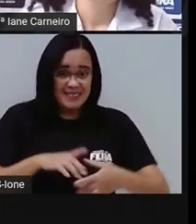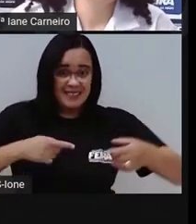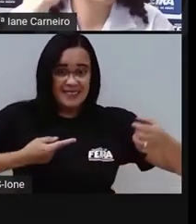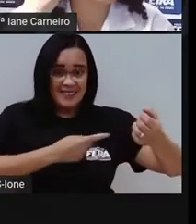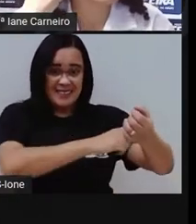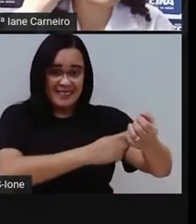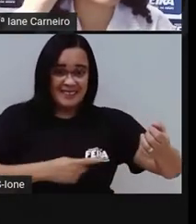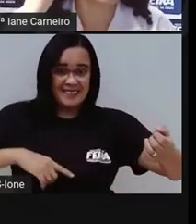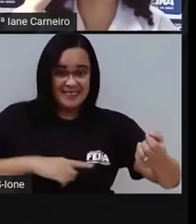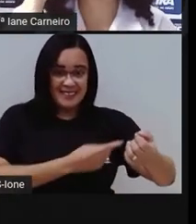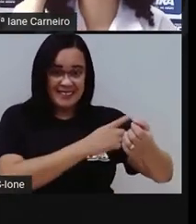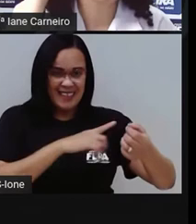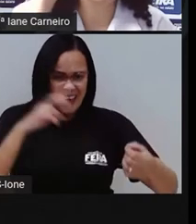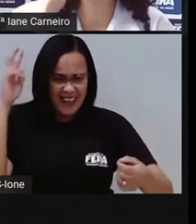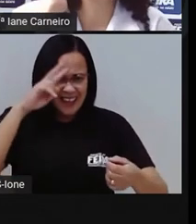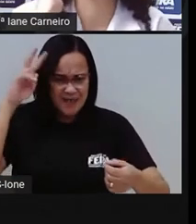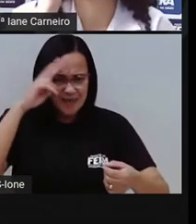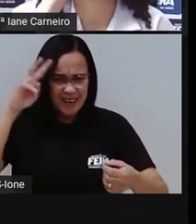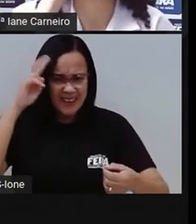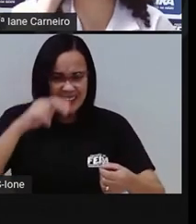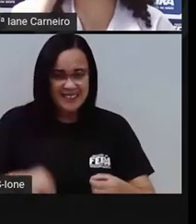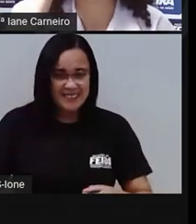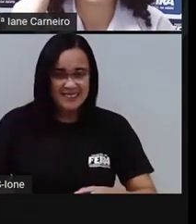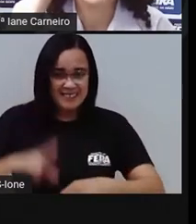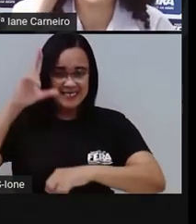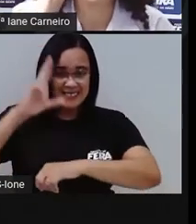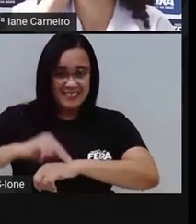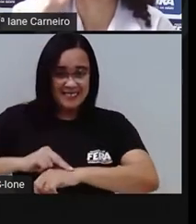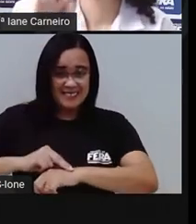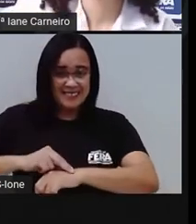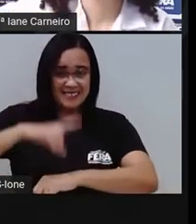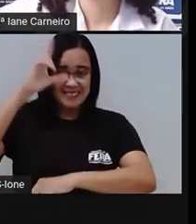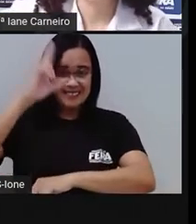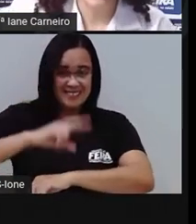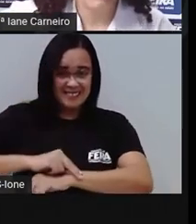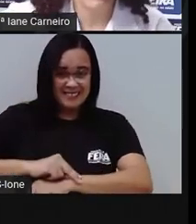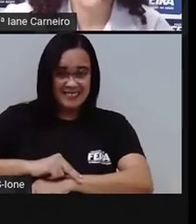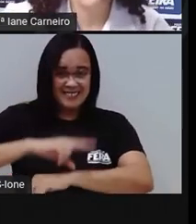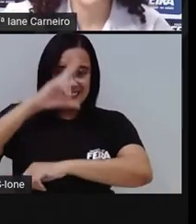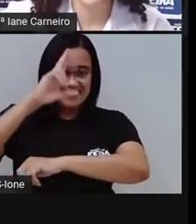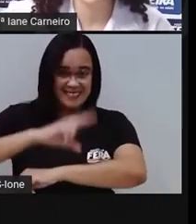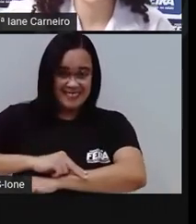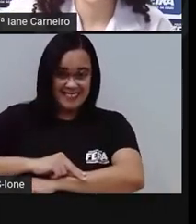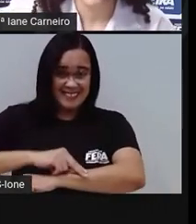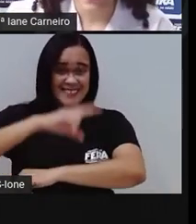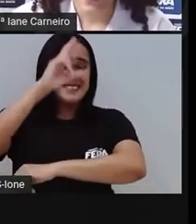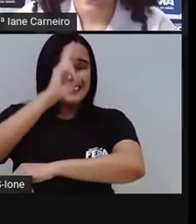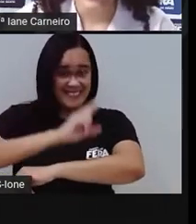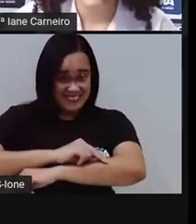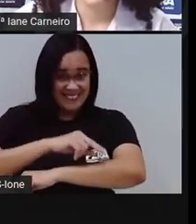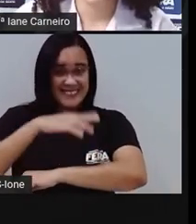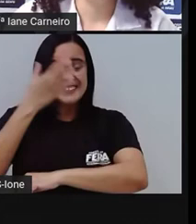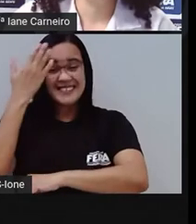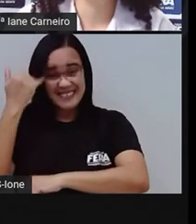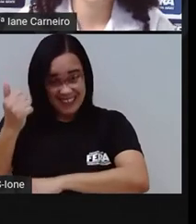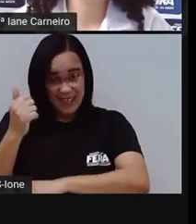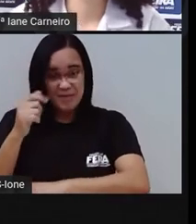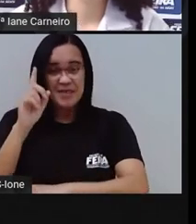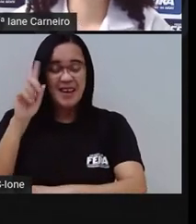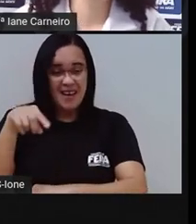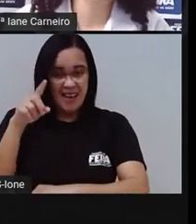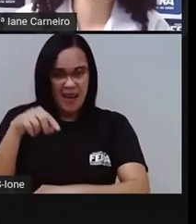no ouvido da gente. De noite, de preferência. Quando a está dormindo. Já sabem que bichinho é esse? É o